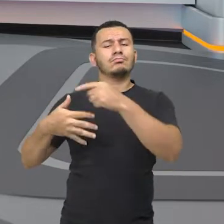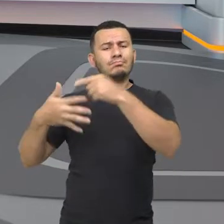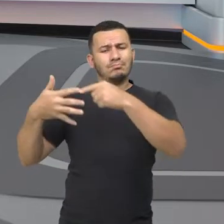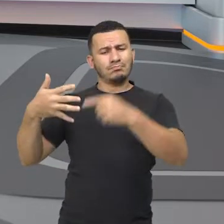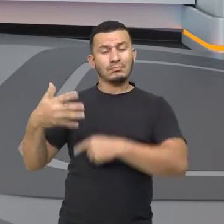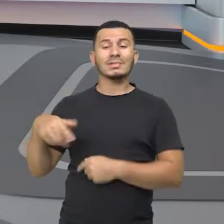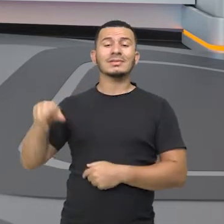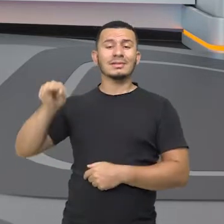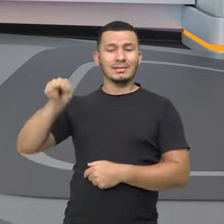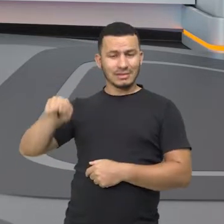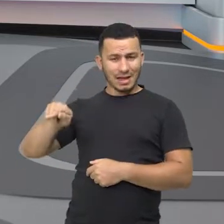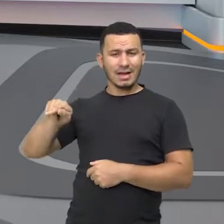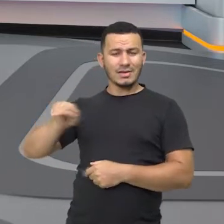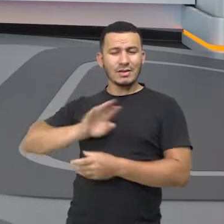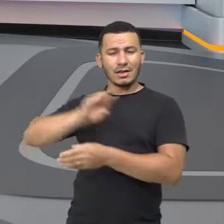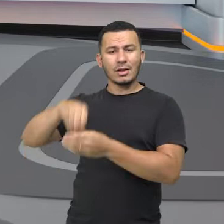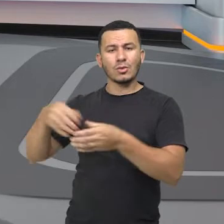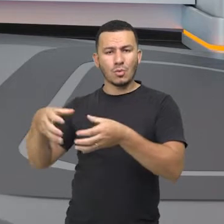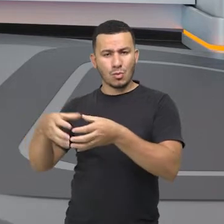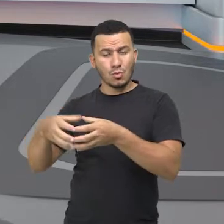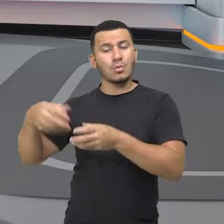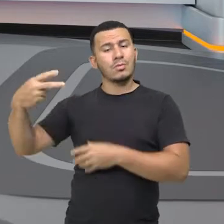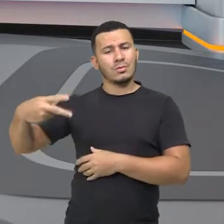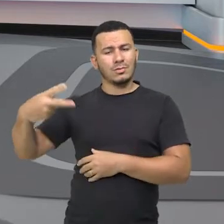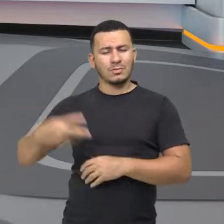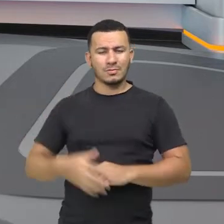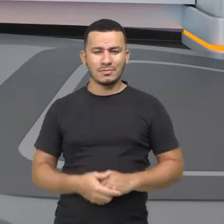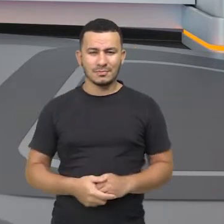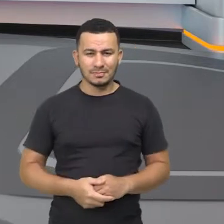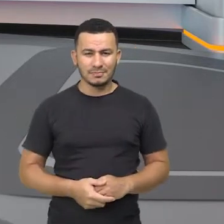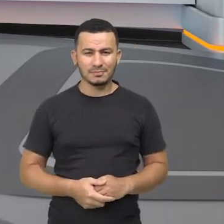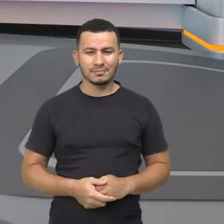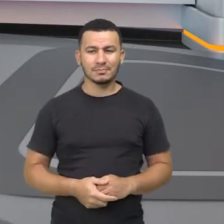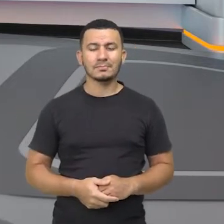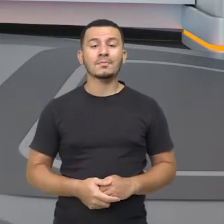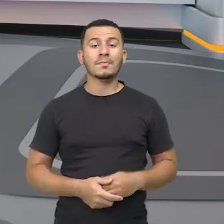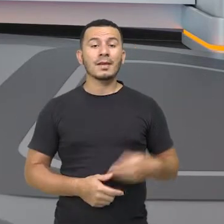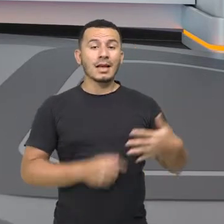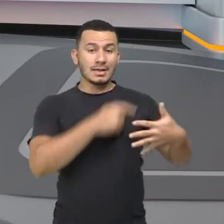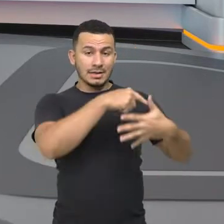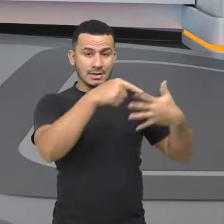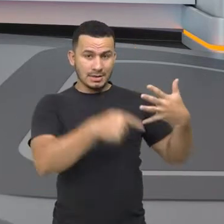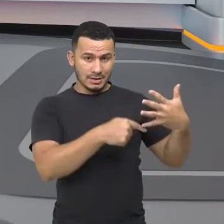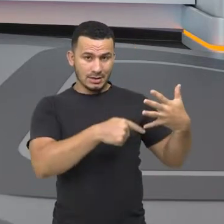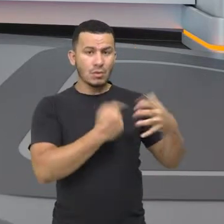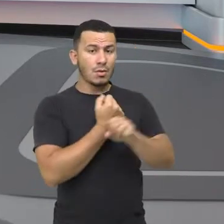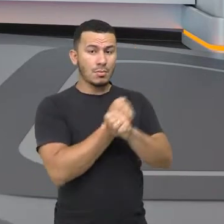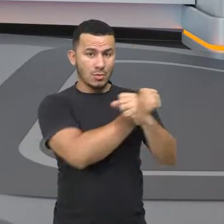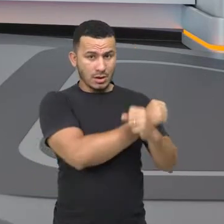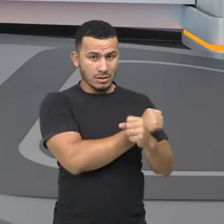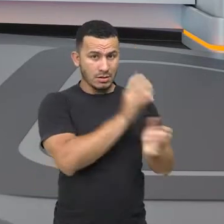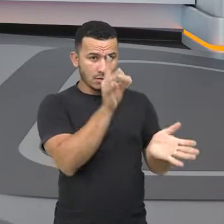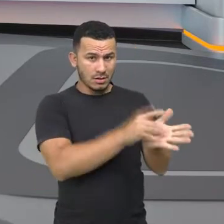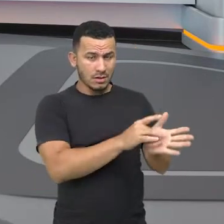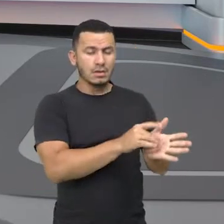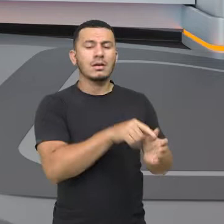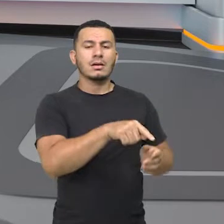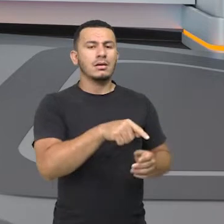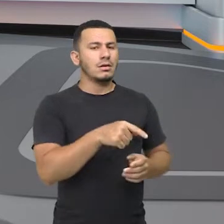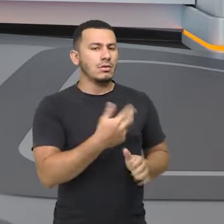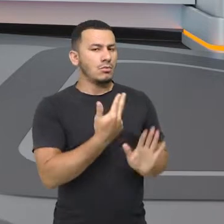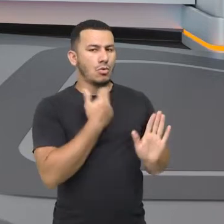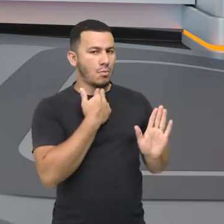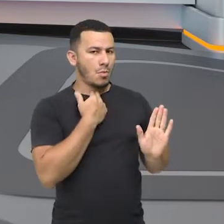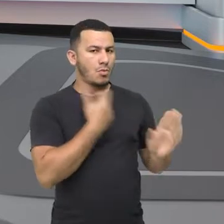sete categorias dentro do grupo do uso sustentável. Então, as cinco de proteção integral, eu não vou